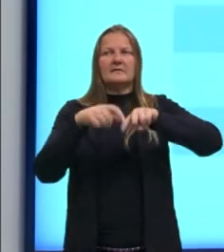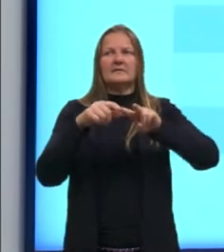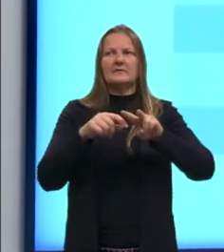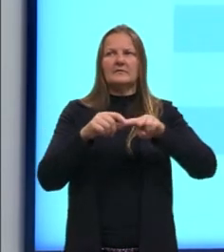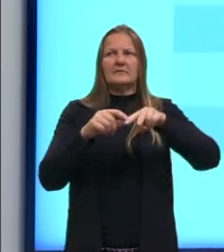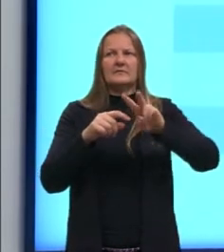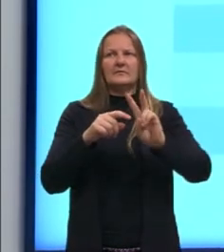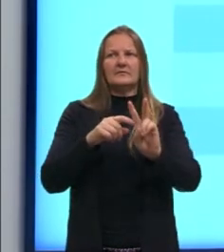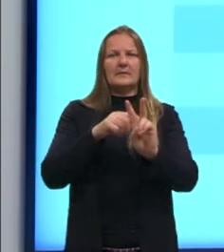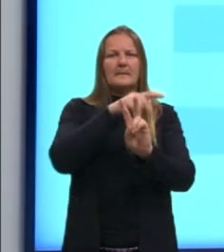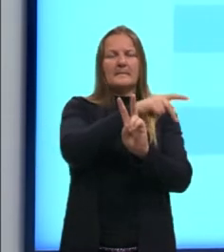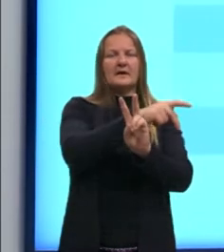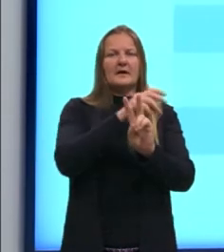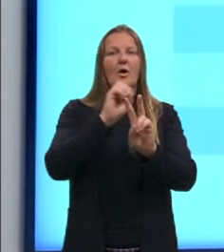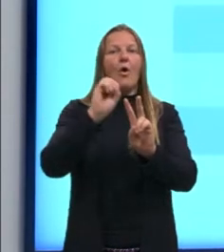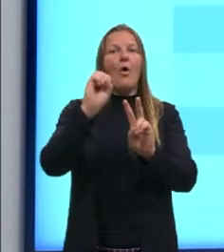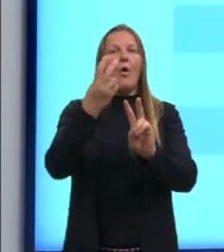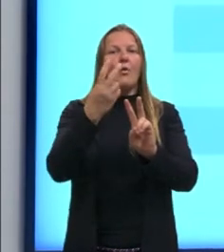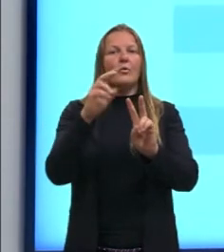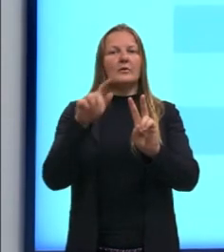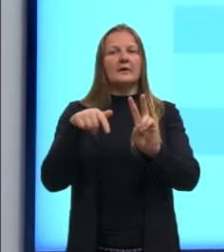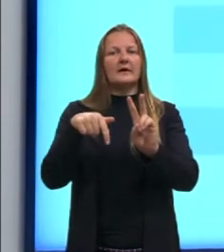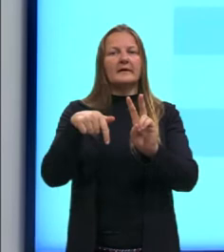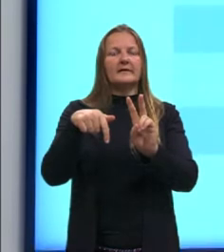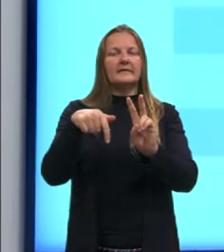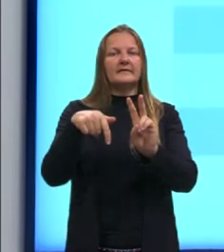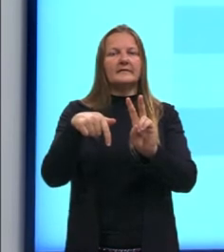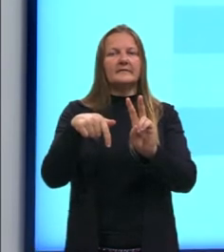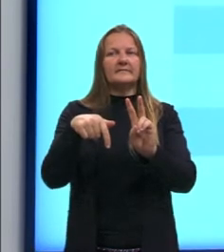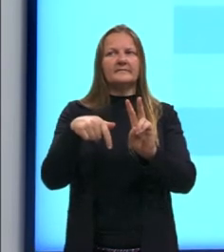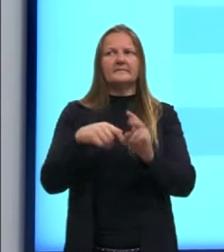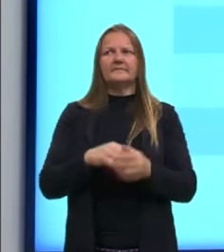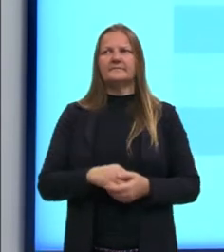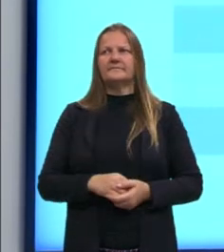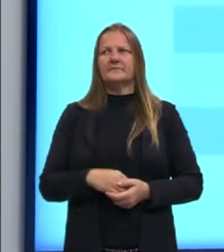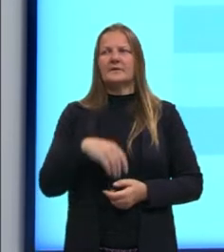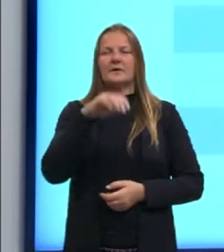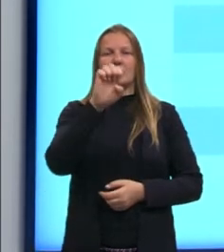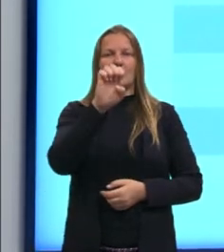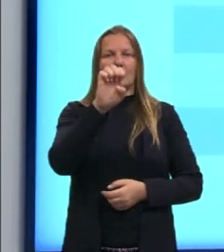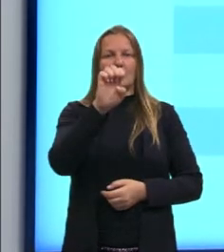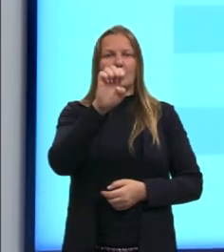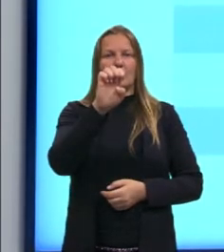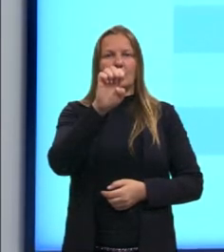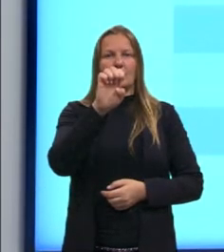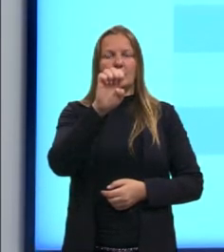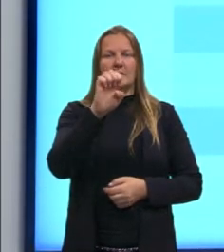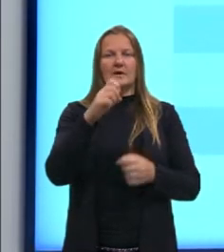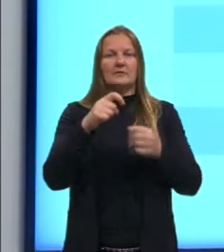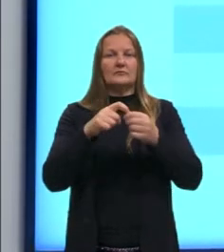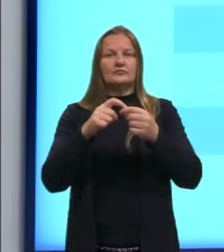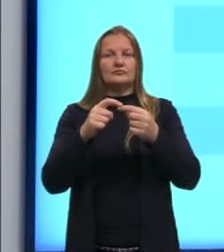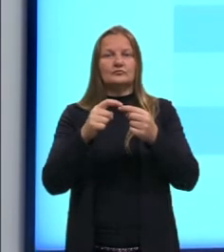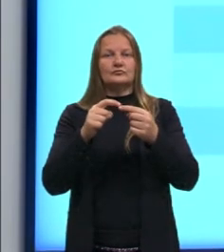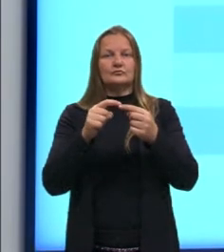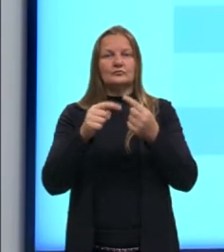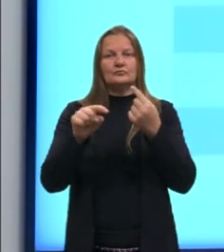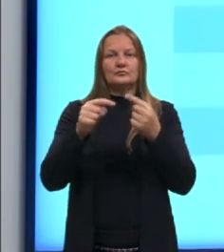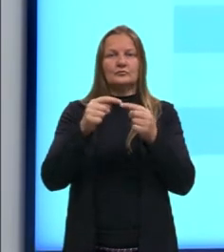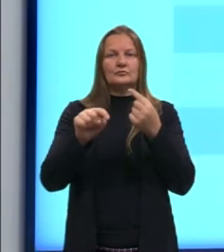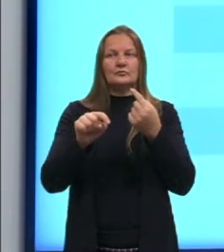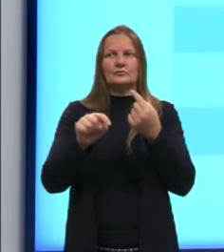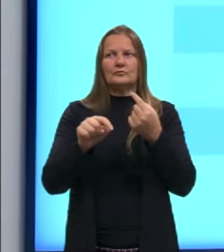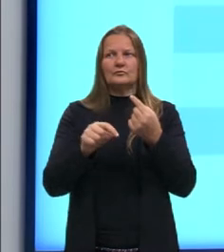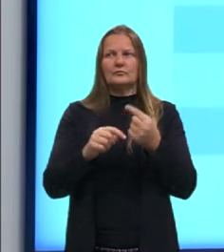ou Q. A conjunção, então, sempre vai ser o E. E a disjunção sempre vai ser